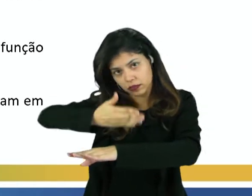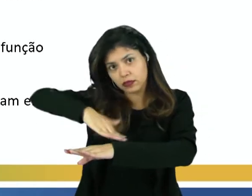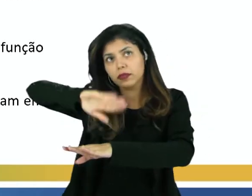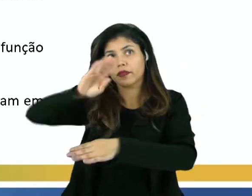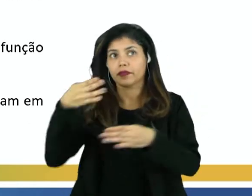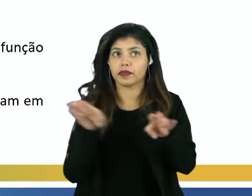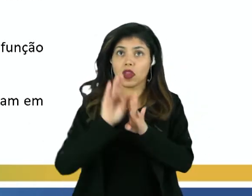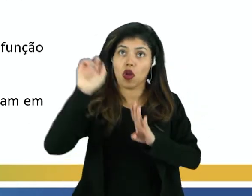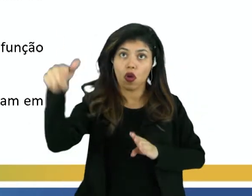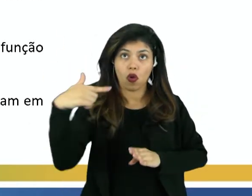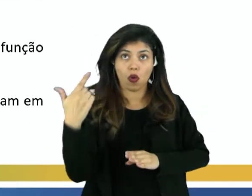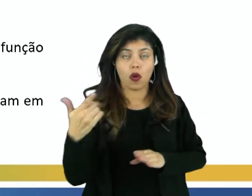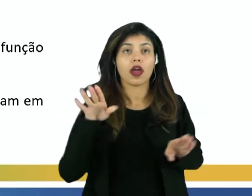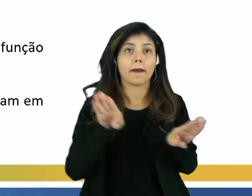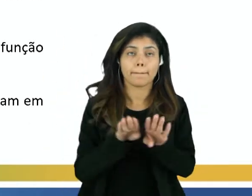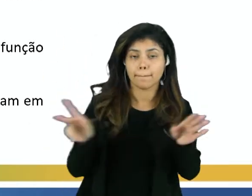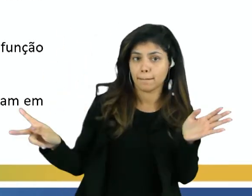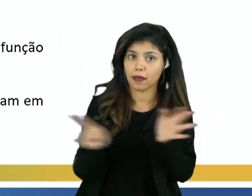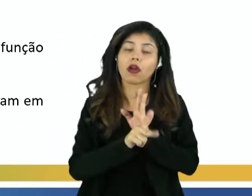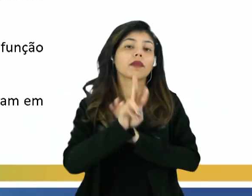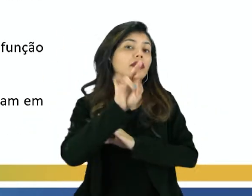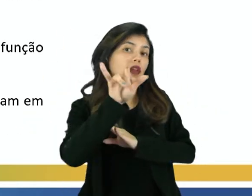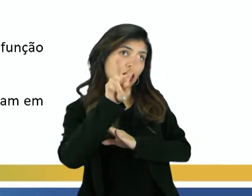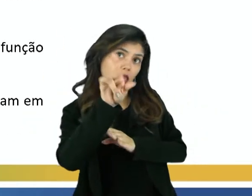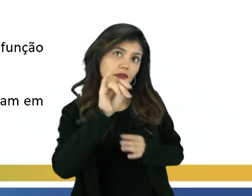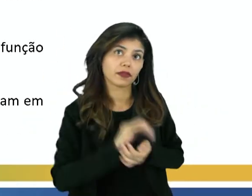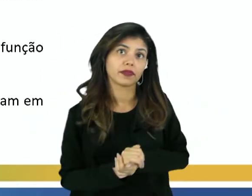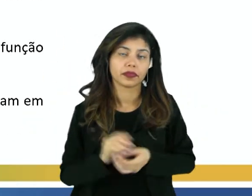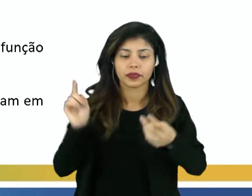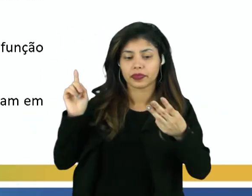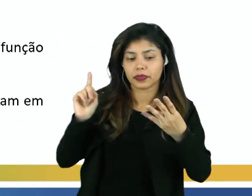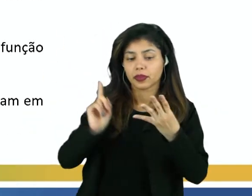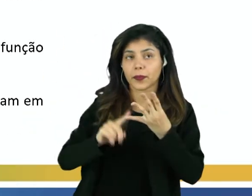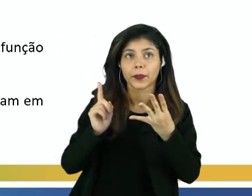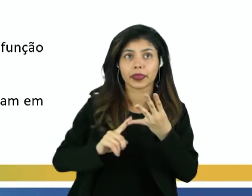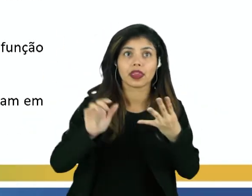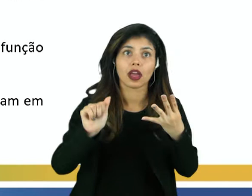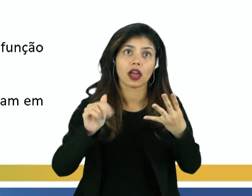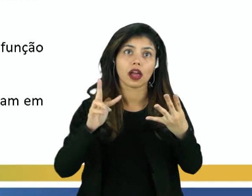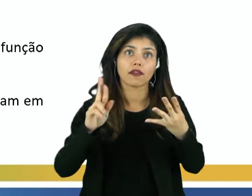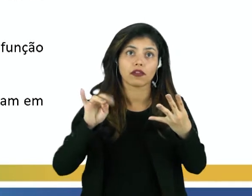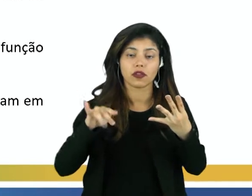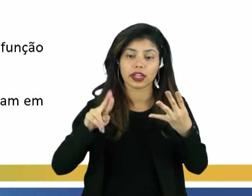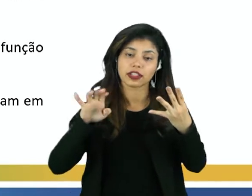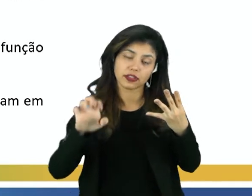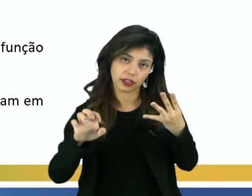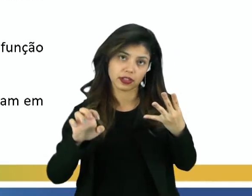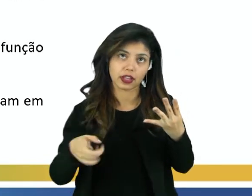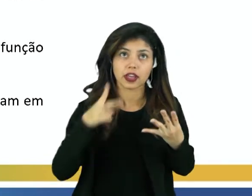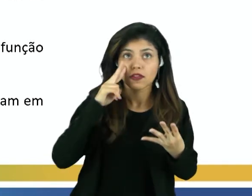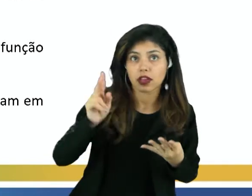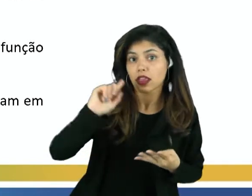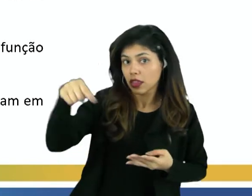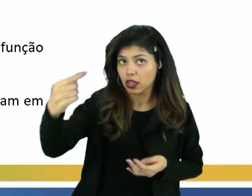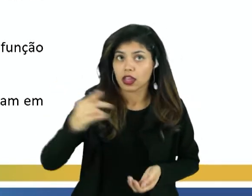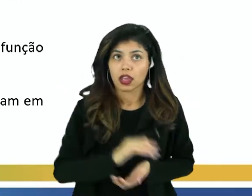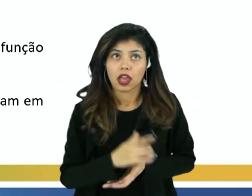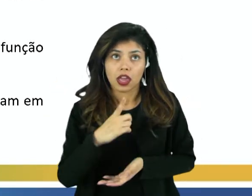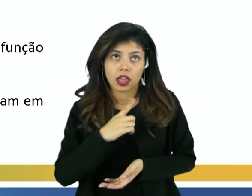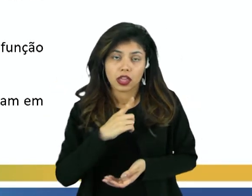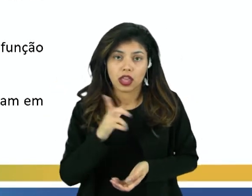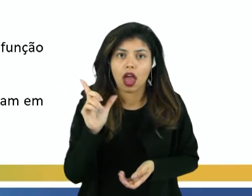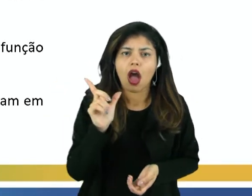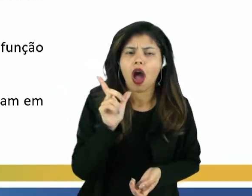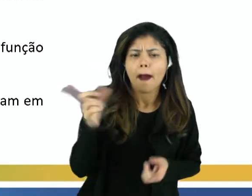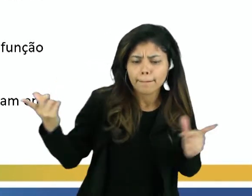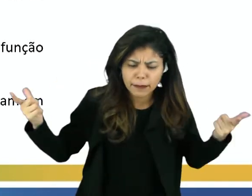estruturas elevadas do relevo. Os afluentes, aquilo que eu disse que a gente veria depois nos conceitos, consiste nos rios